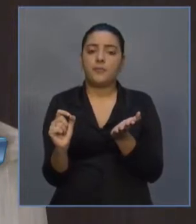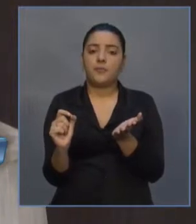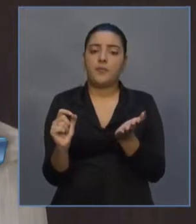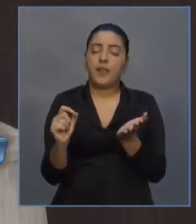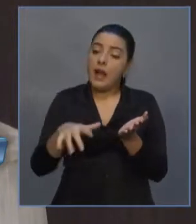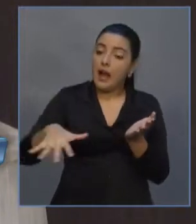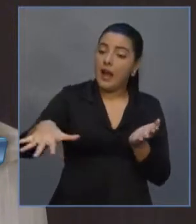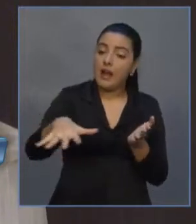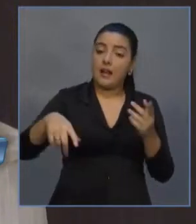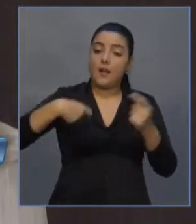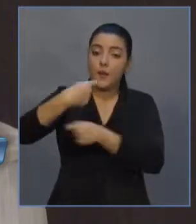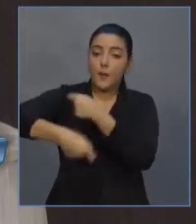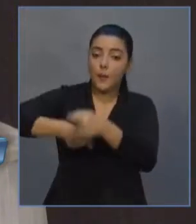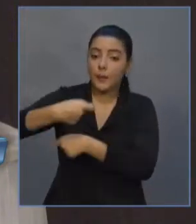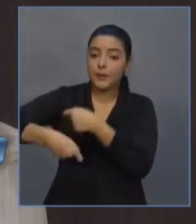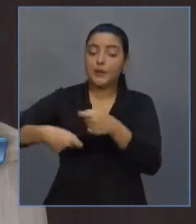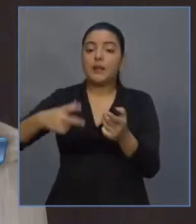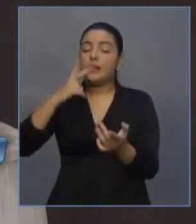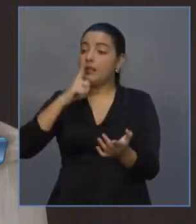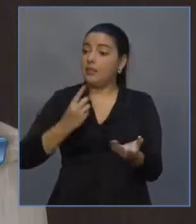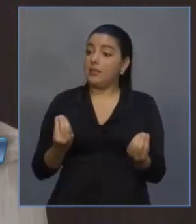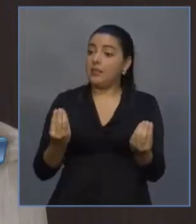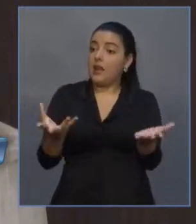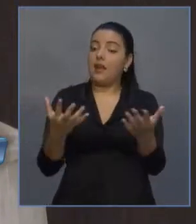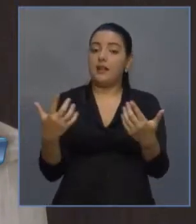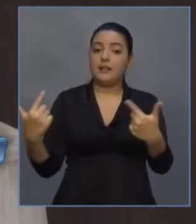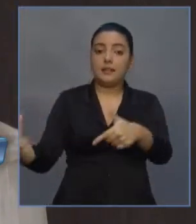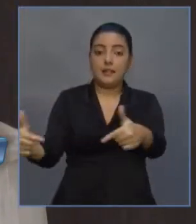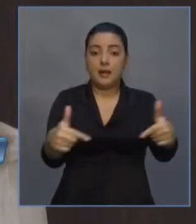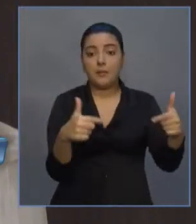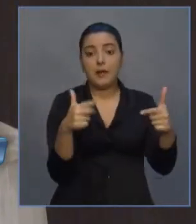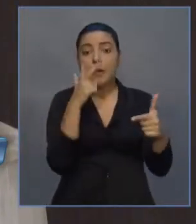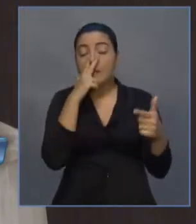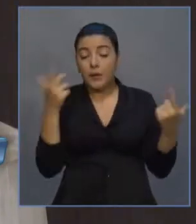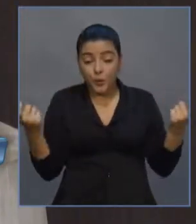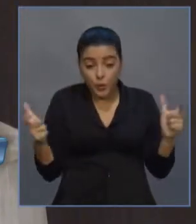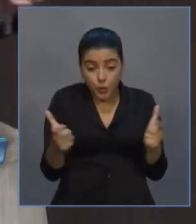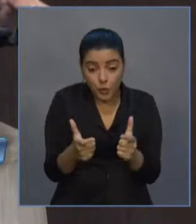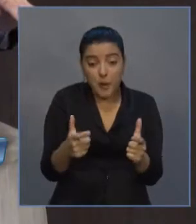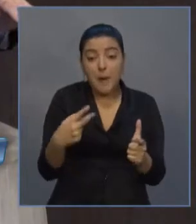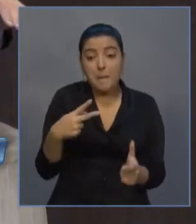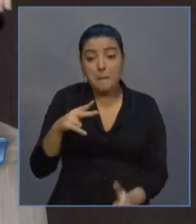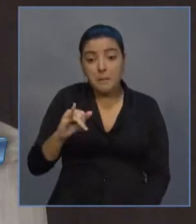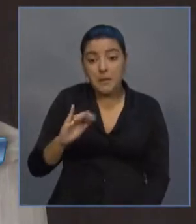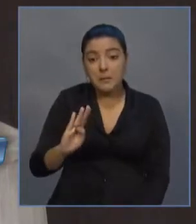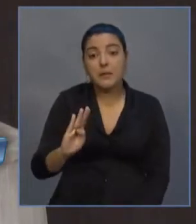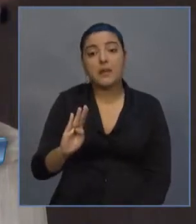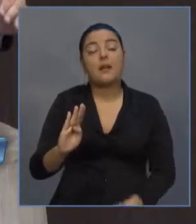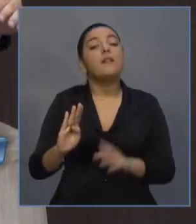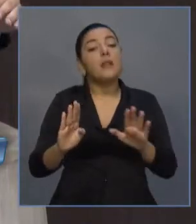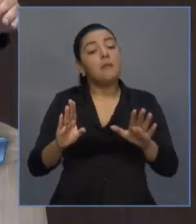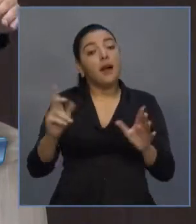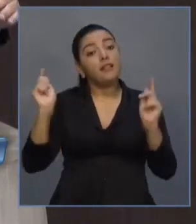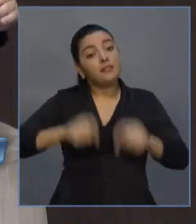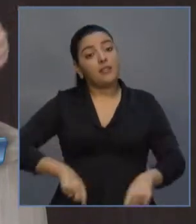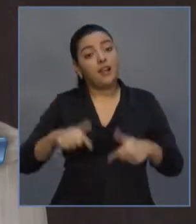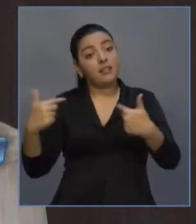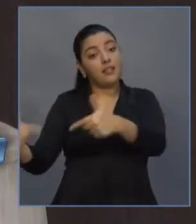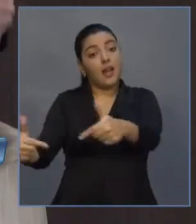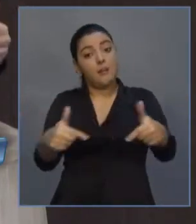econômicas que empreguem mais, mesmo que tenham menor impacto no PIB, mas que, sobretudo, gerem